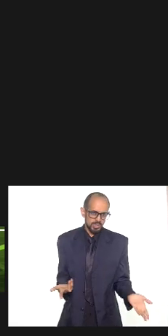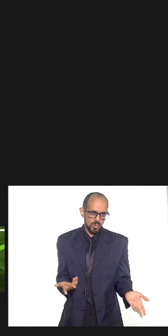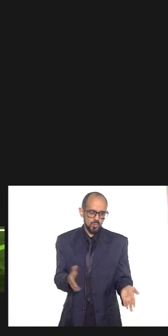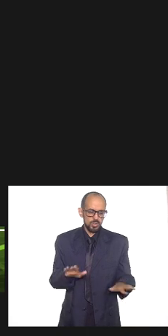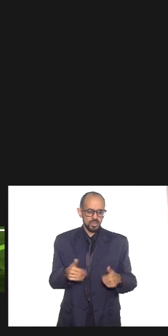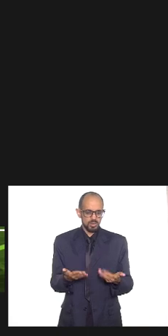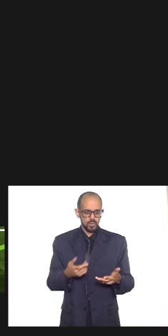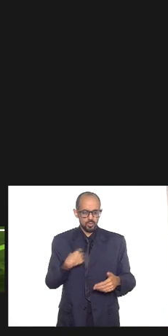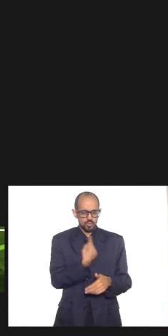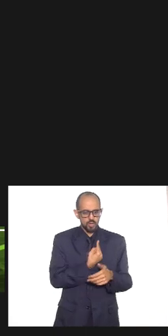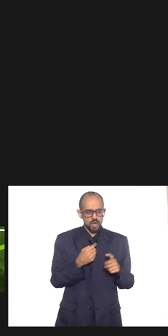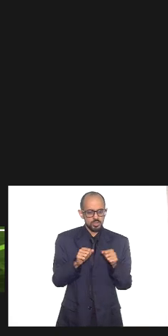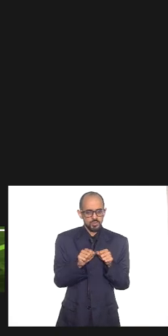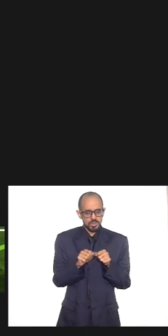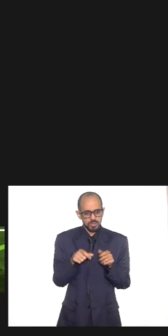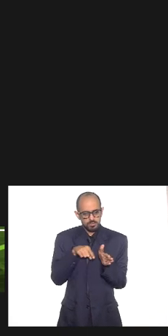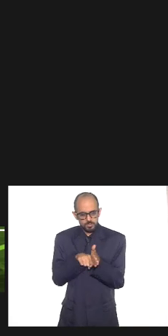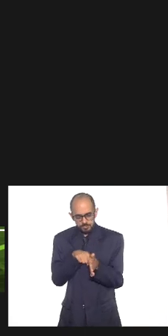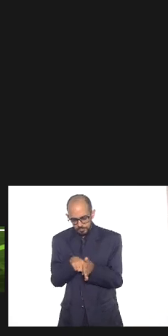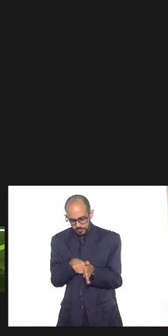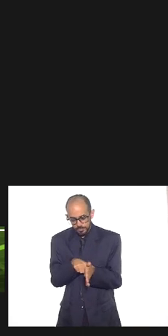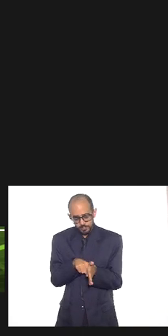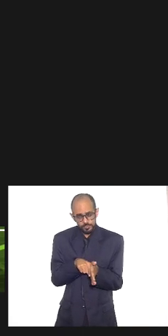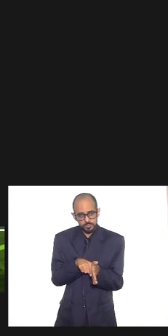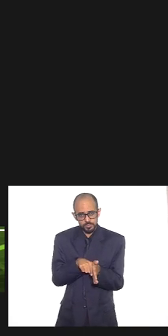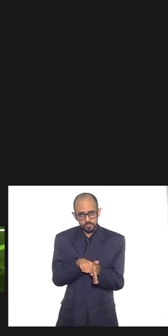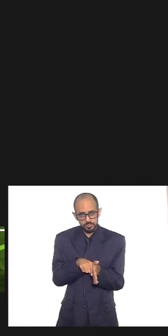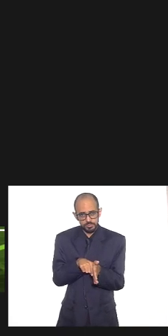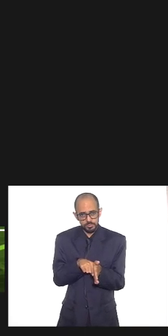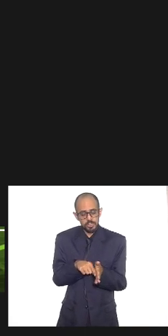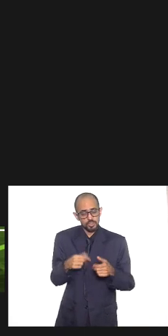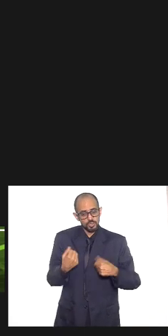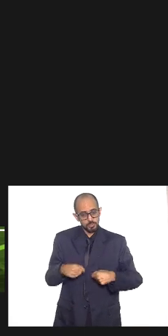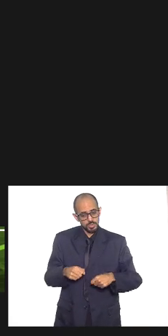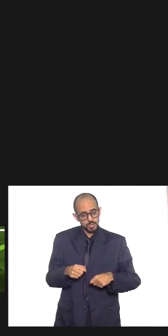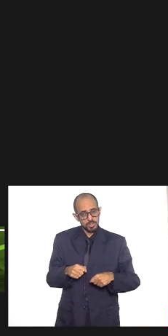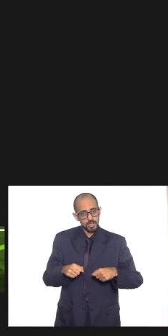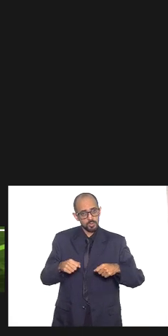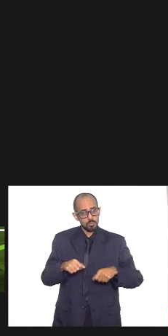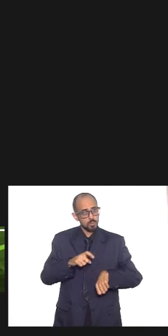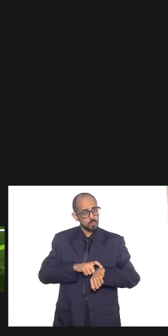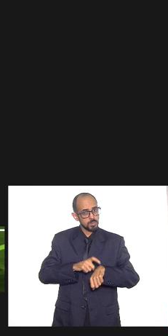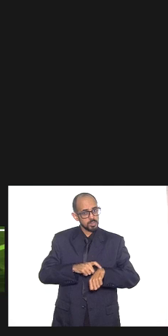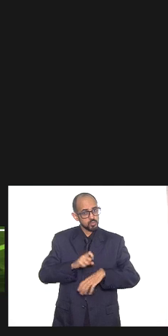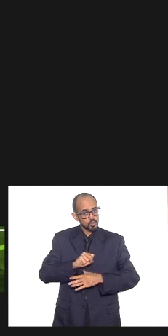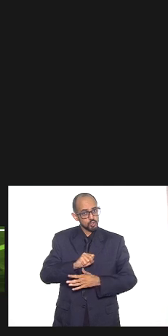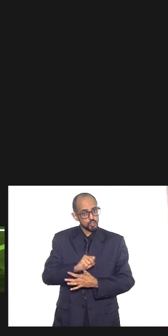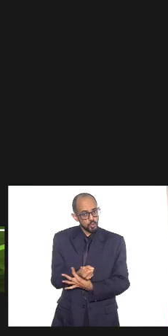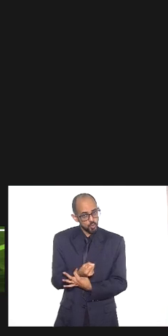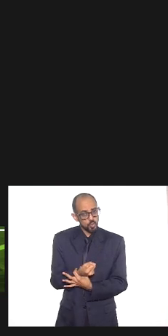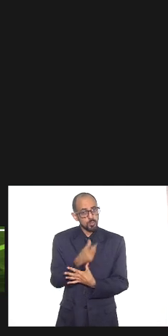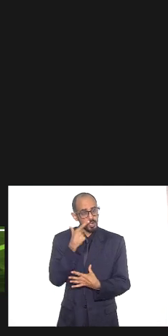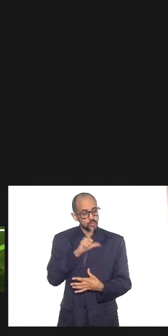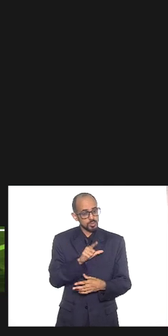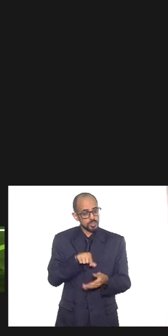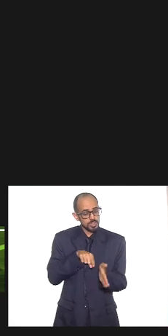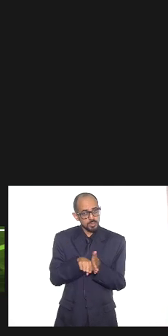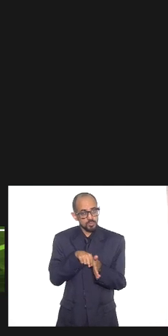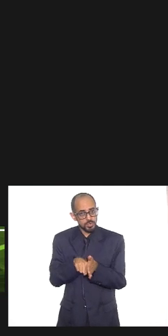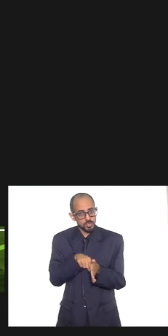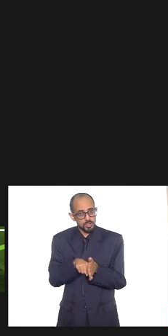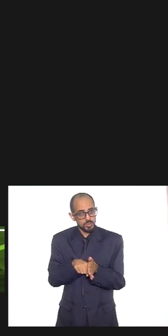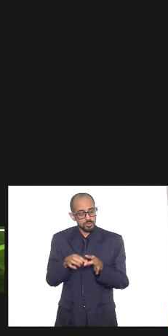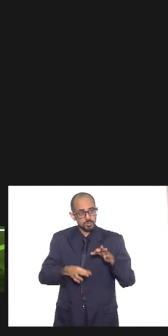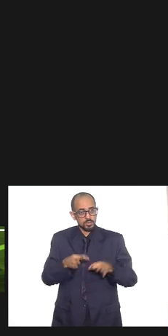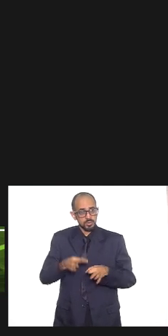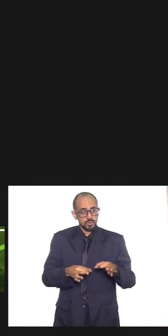investigações contamos com a cooperação e esperamos momento seguro para que essas investigações fossem encaminhadas à justiça e tivessem